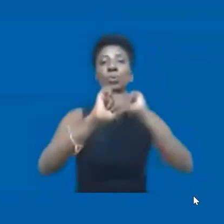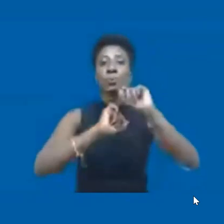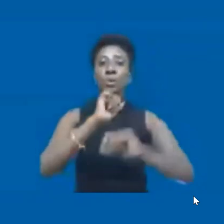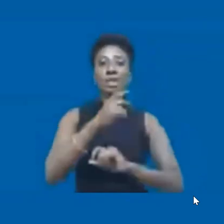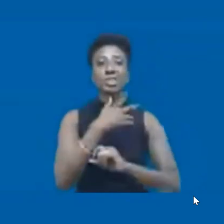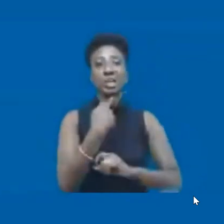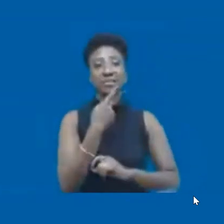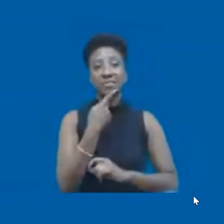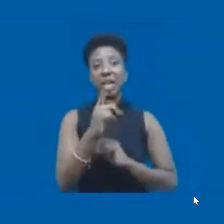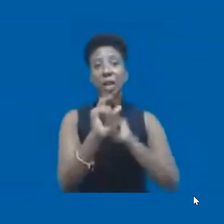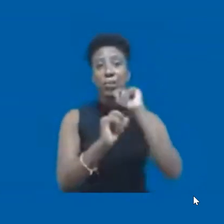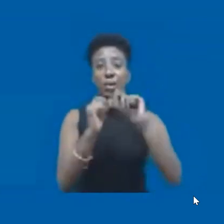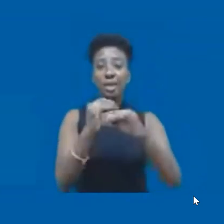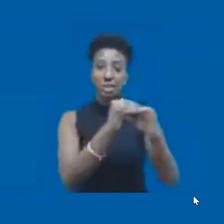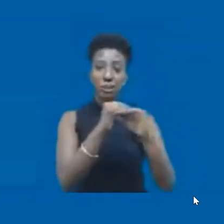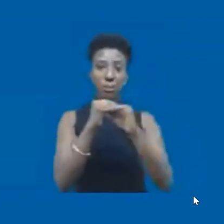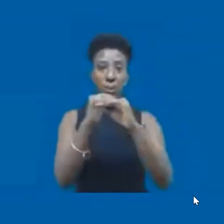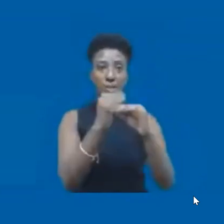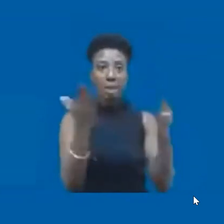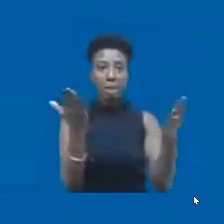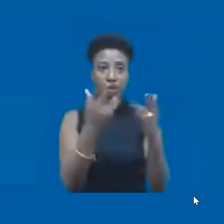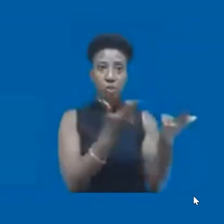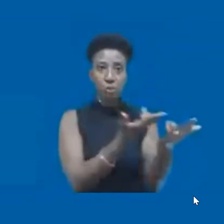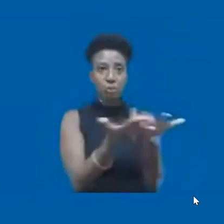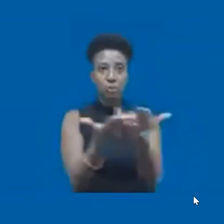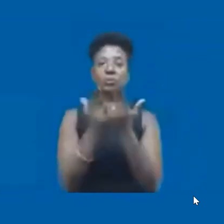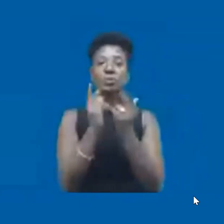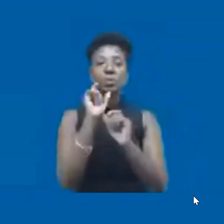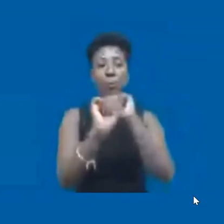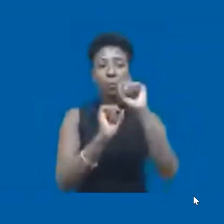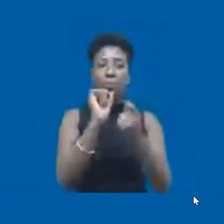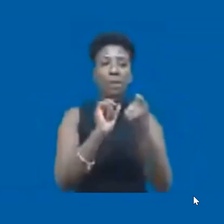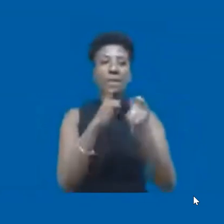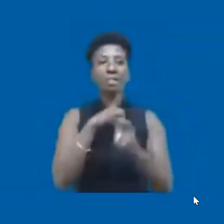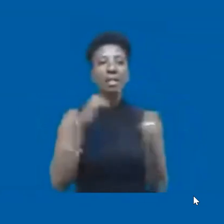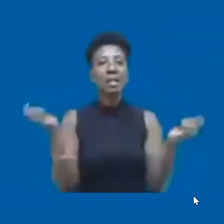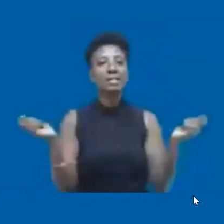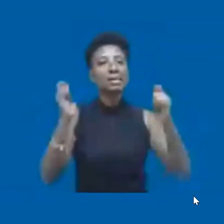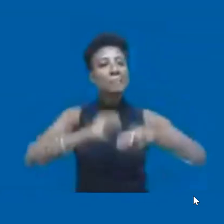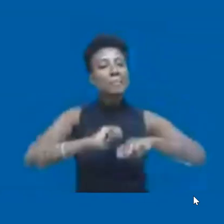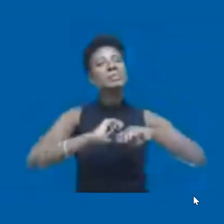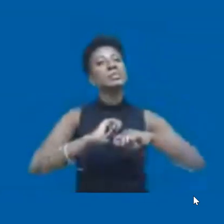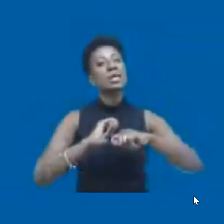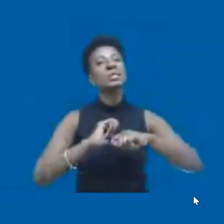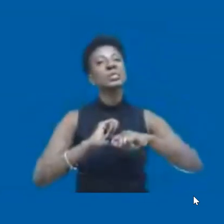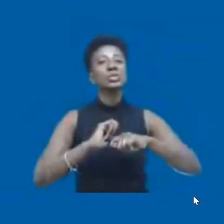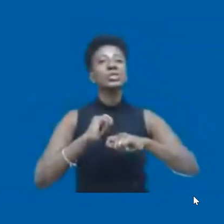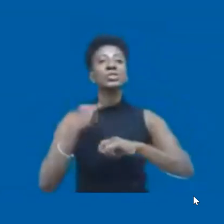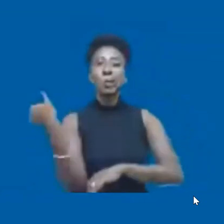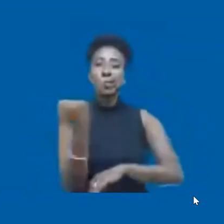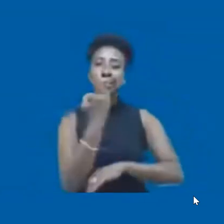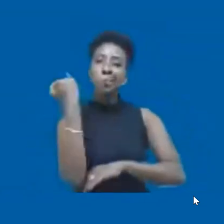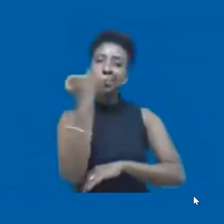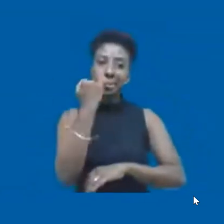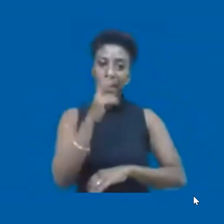igualdade no dia de hoje, dia de direitos humanos, saudar essa enorme capacidade de resiliência e de